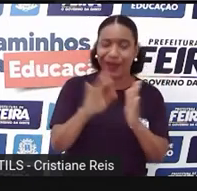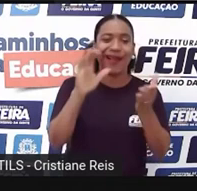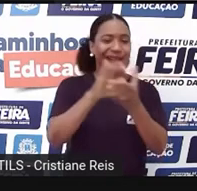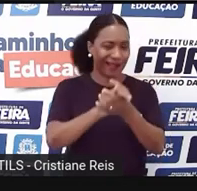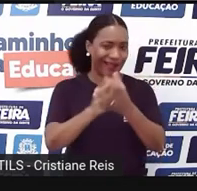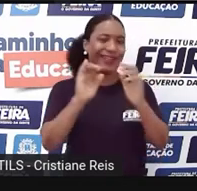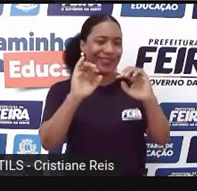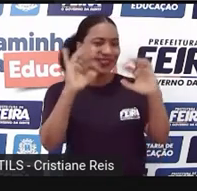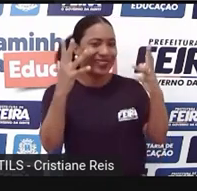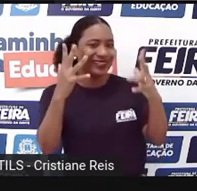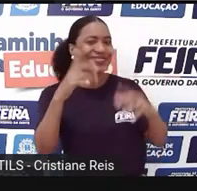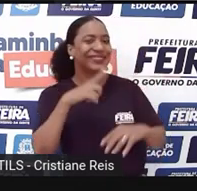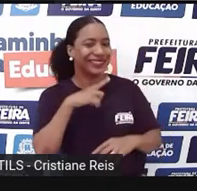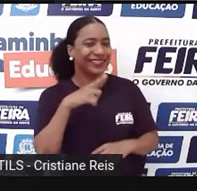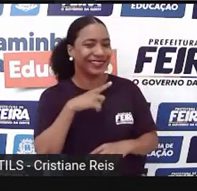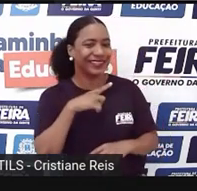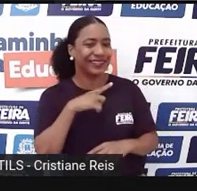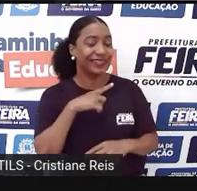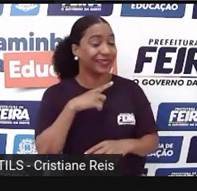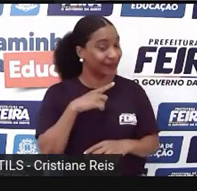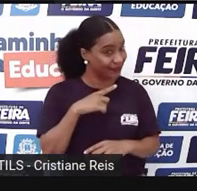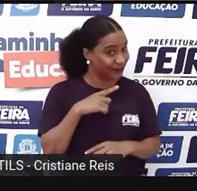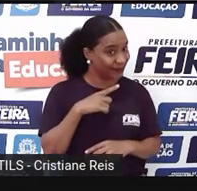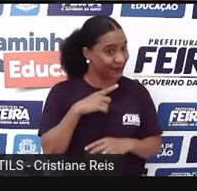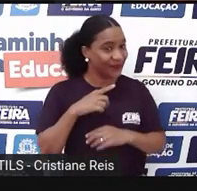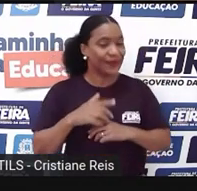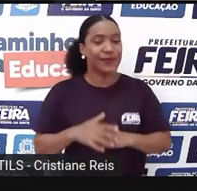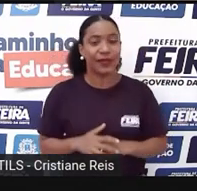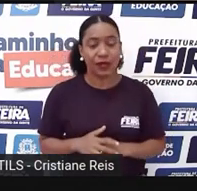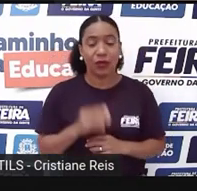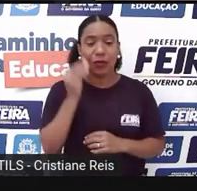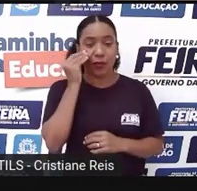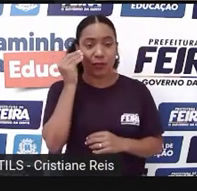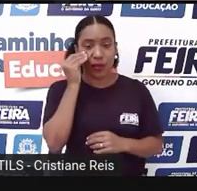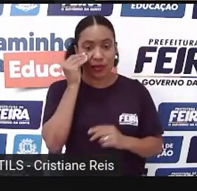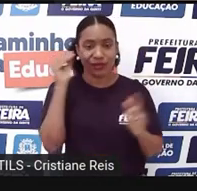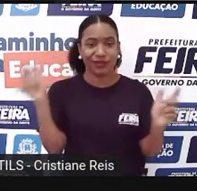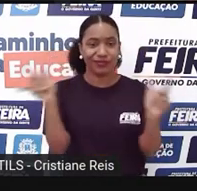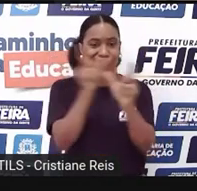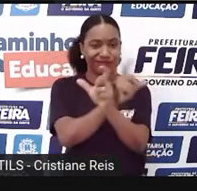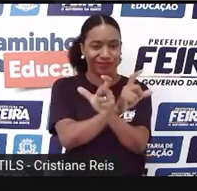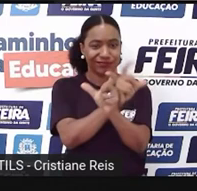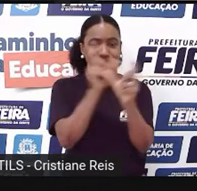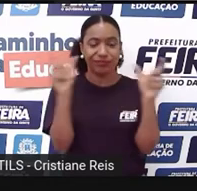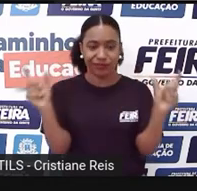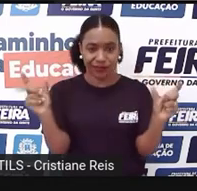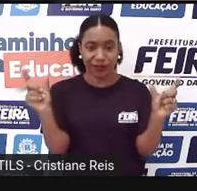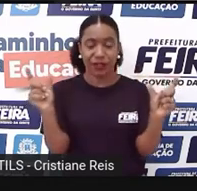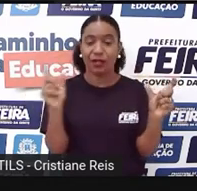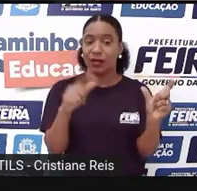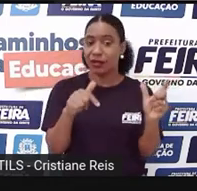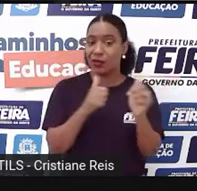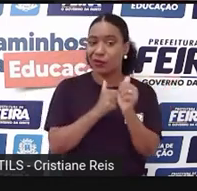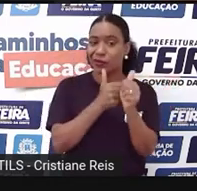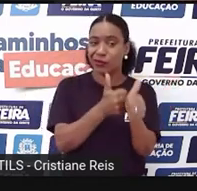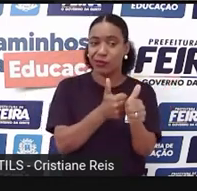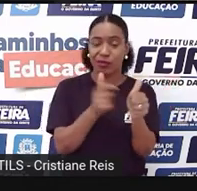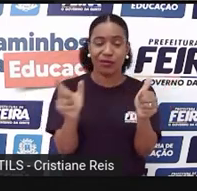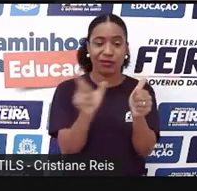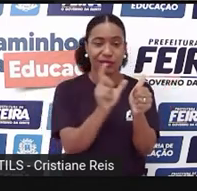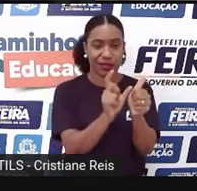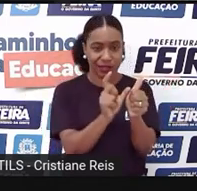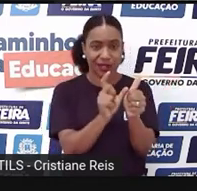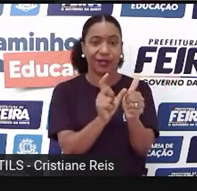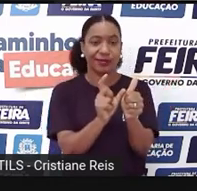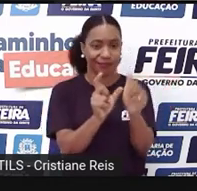ocorre Students É justamente O que? A inversão Então O auxiliar Ele passa